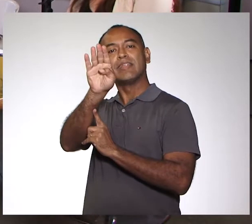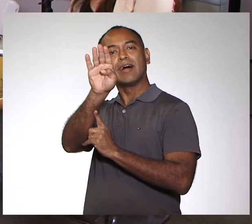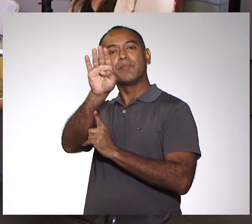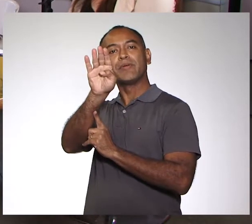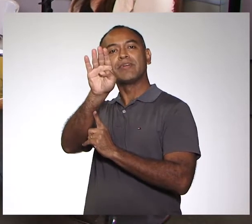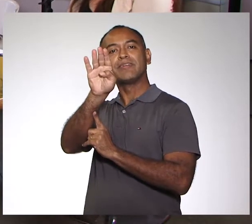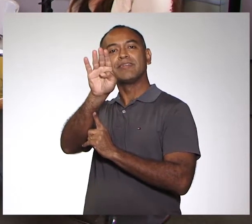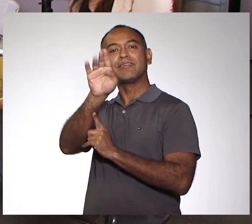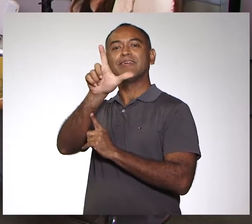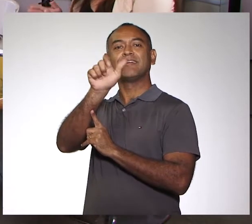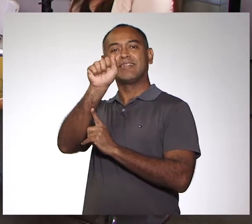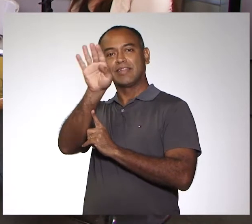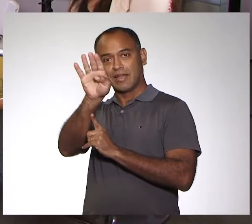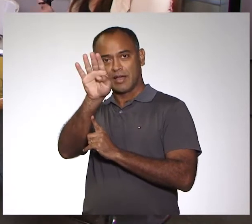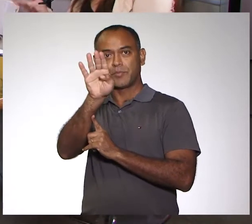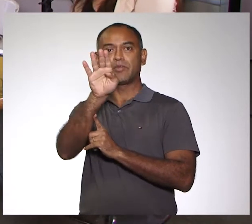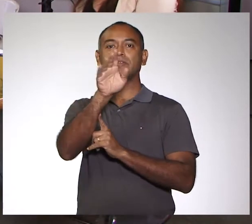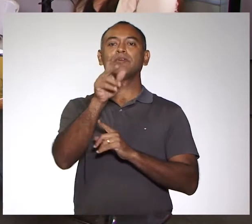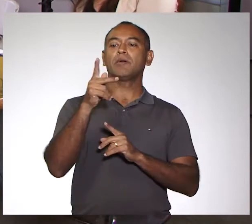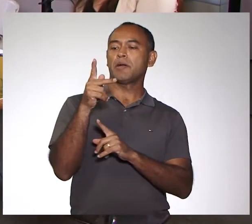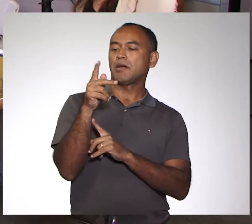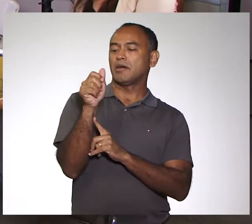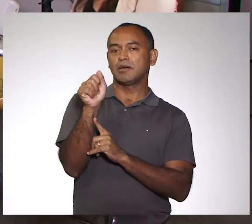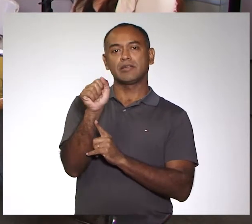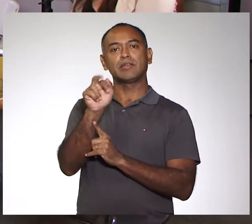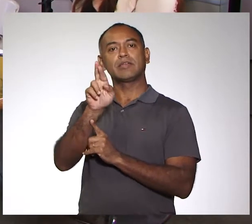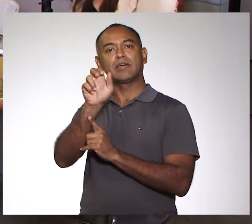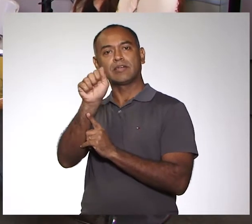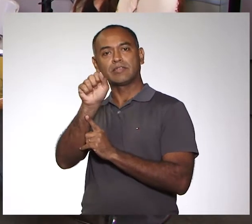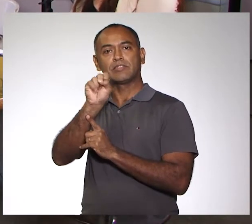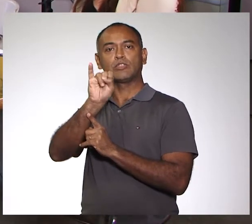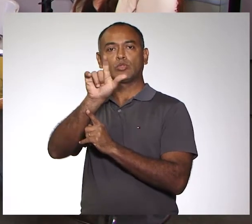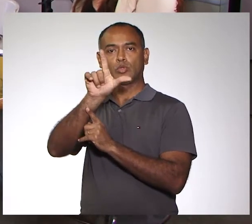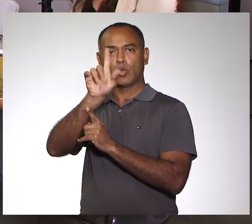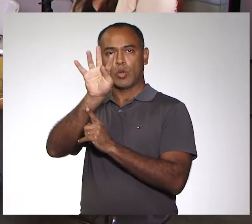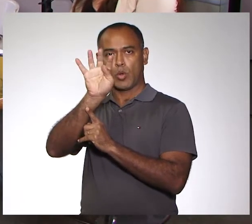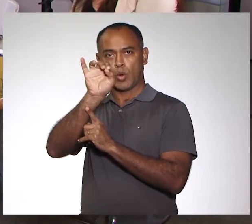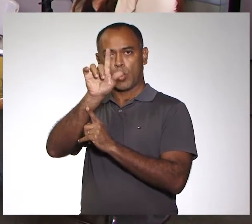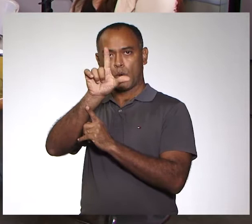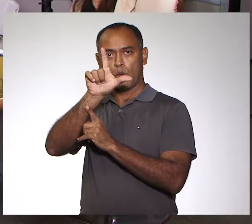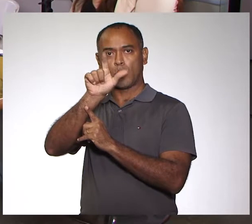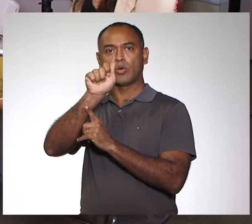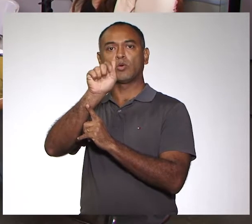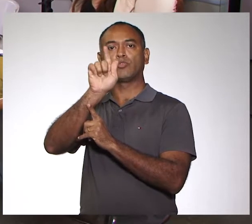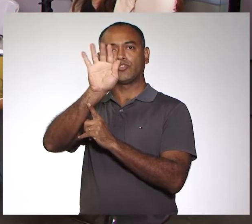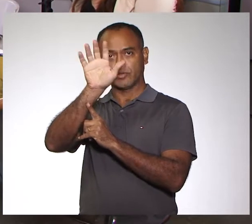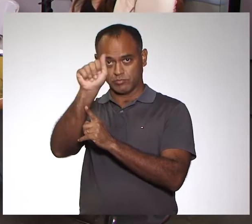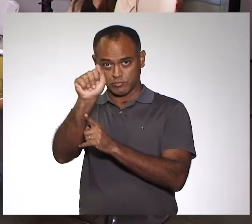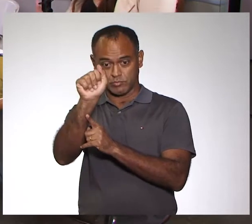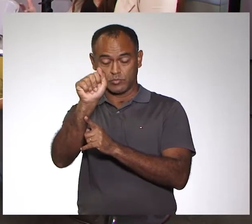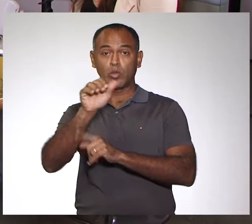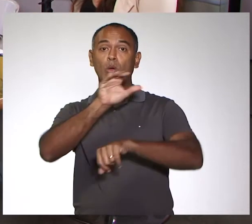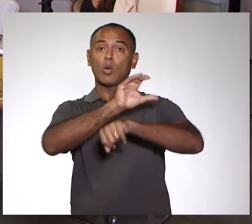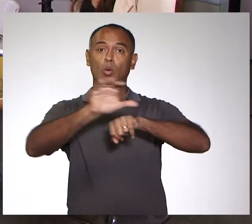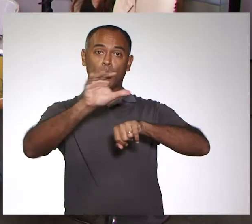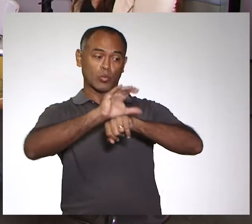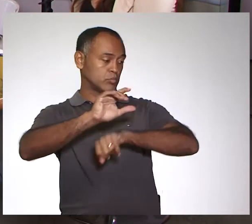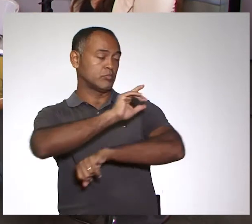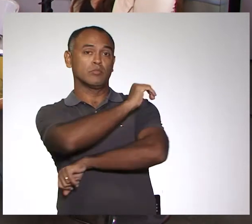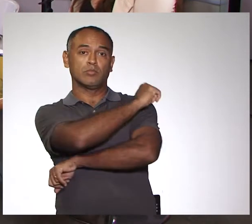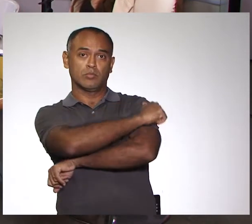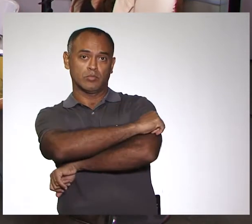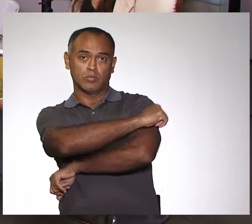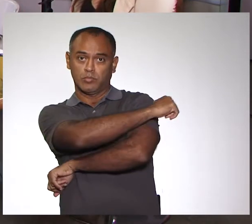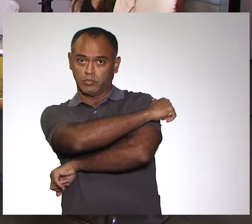de parasitologia lá no curso de enfermagem, que, inclusive, o laboratório